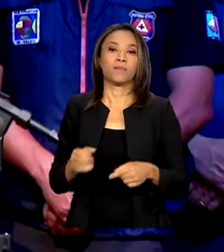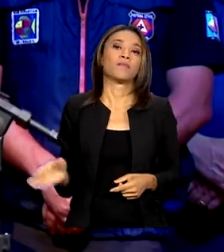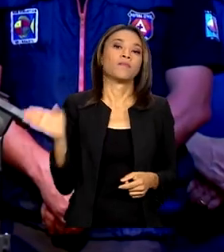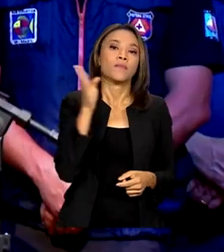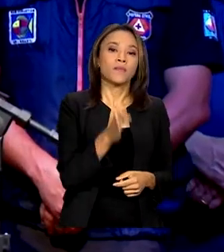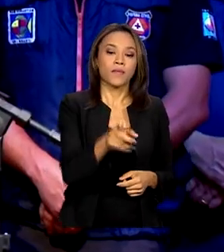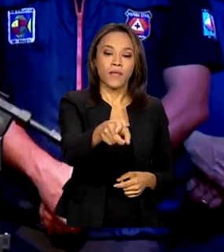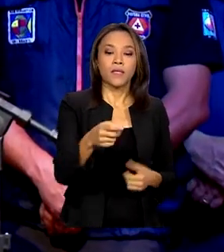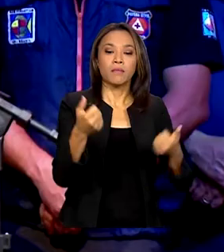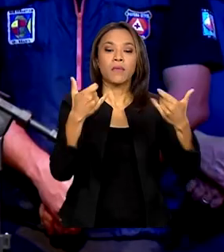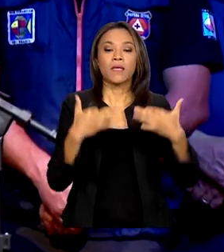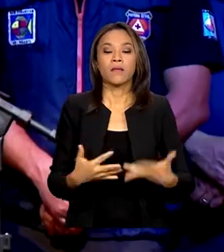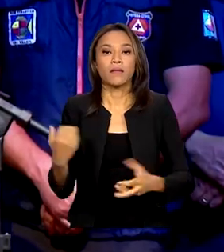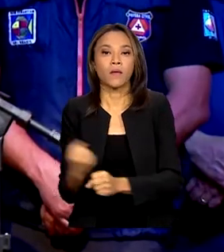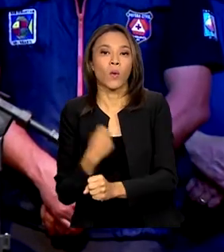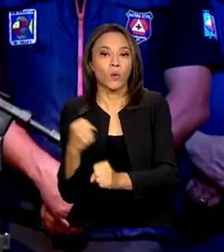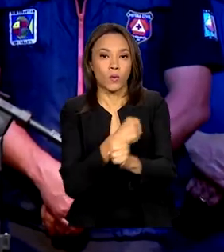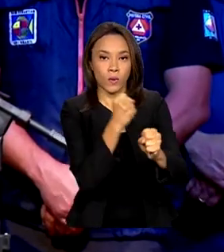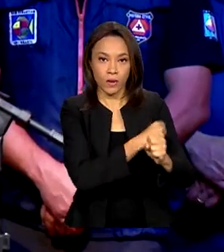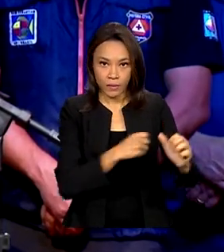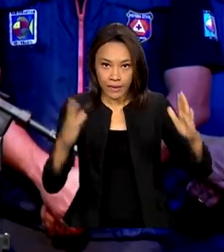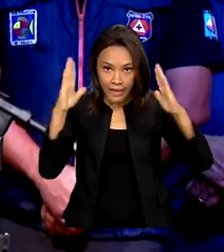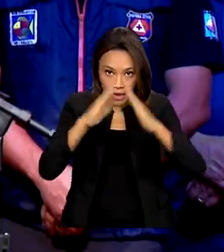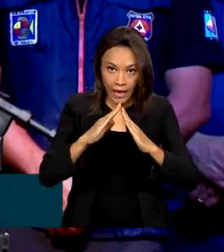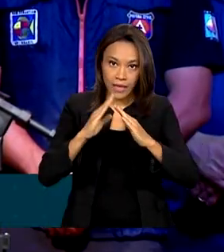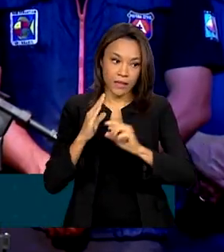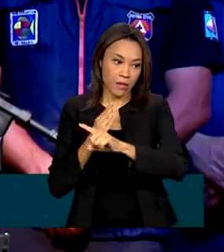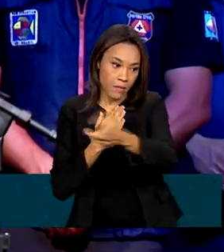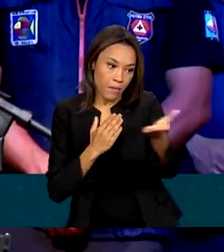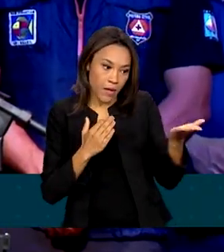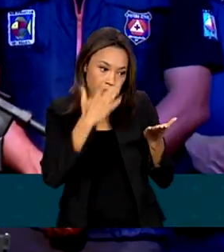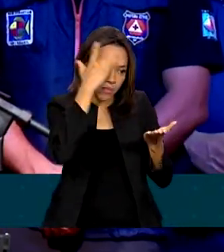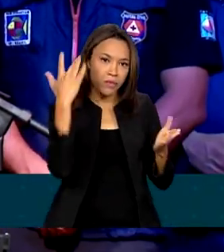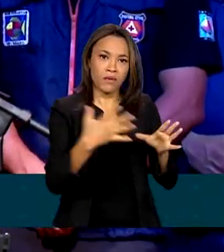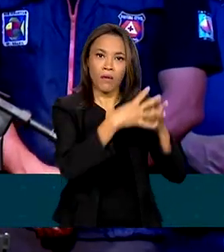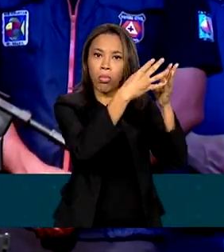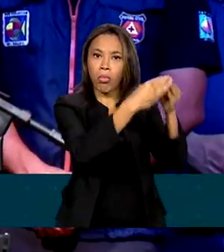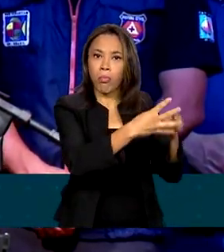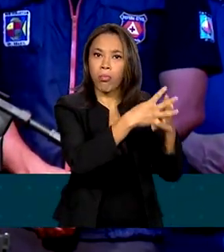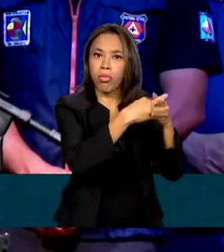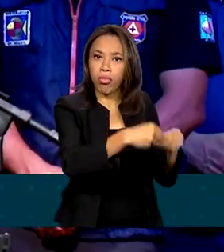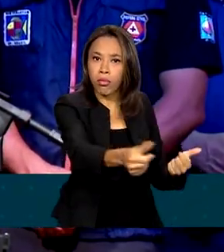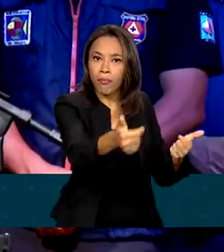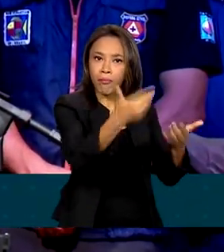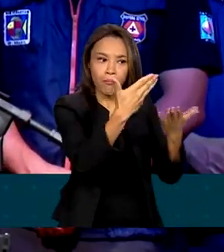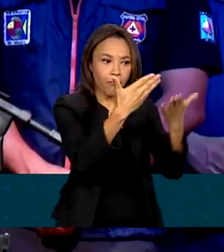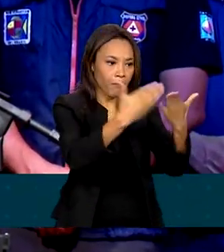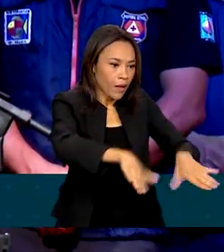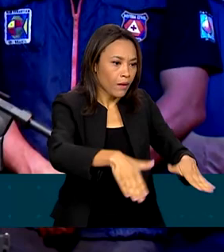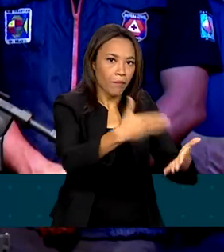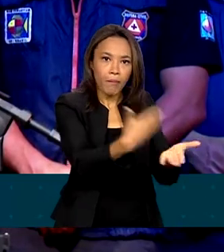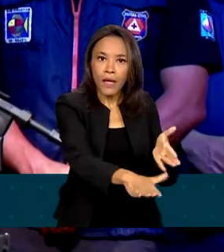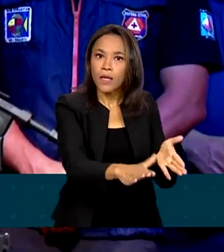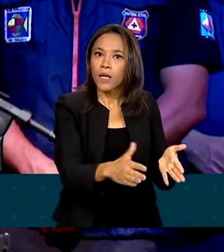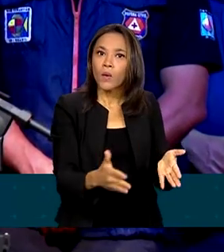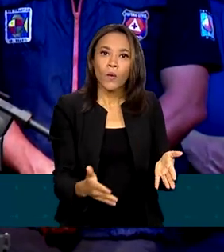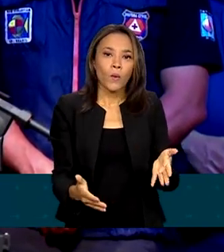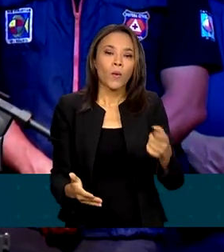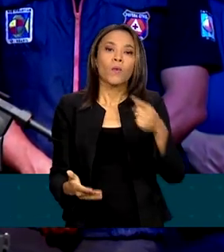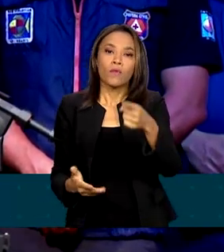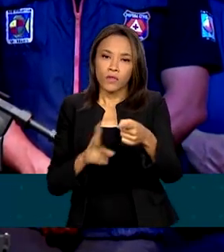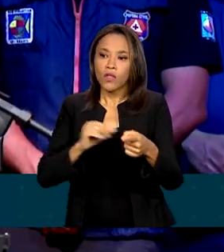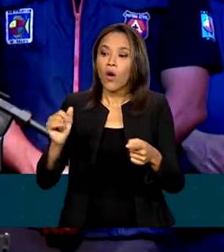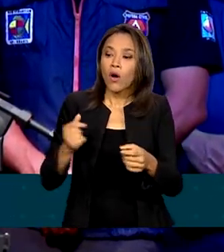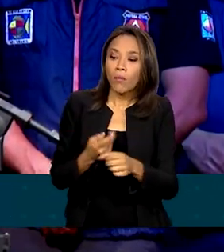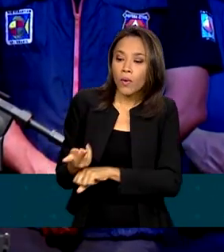da construção de casa para as pessoas que perderam as suas casas vai acontecer de verdade. Você só tem que arrumar um terreiro